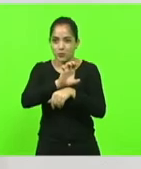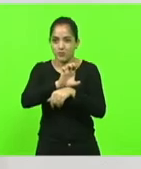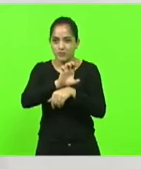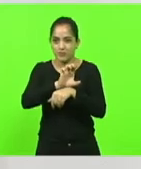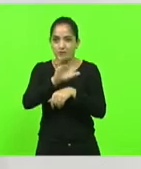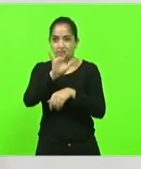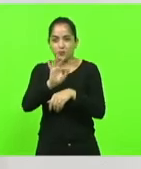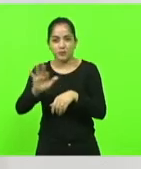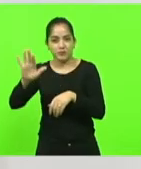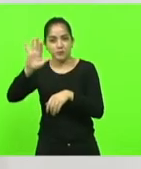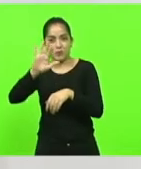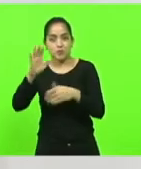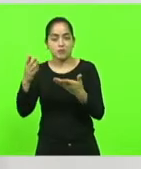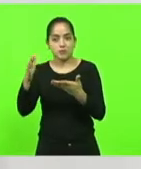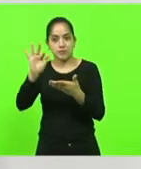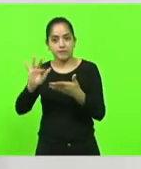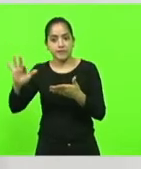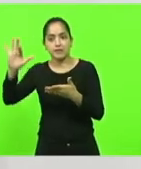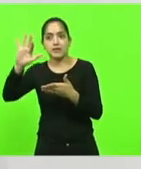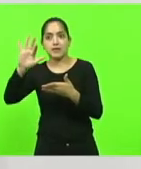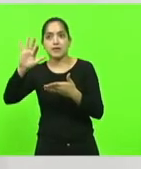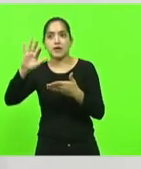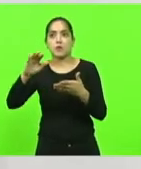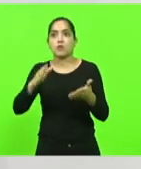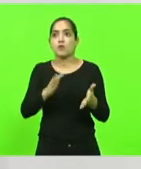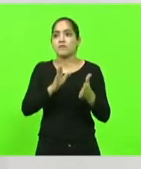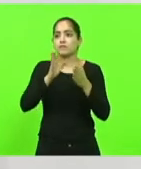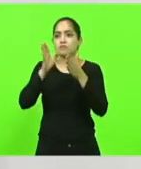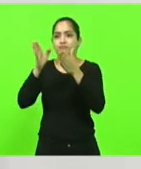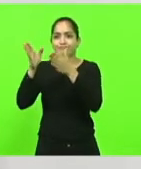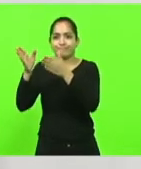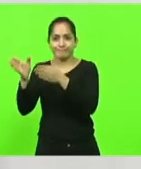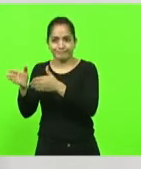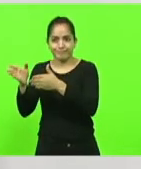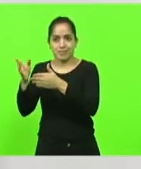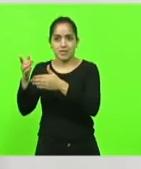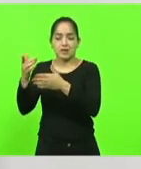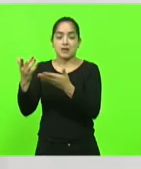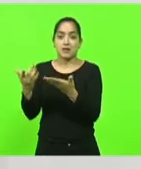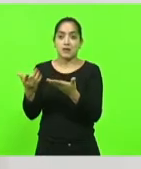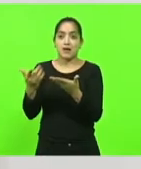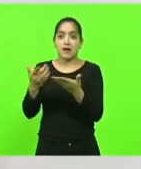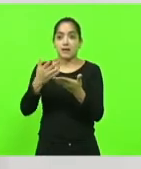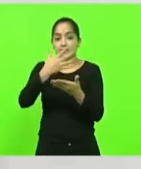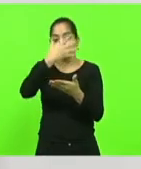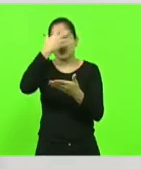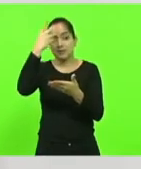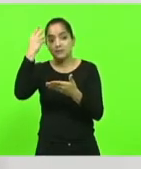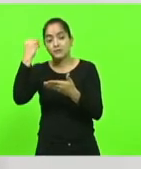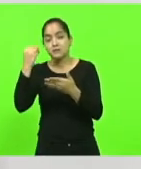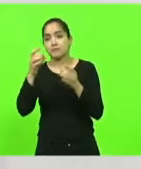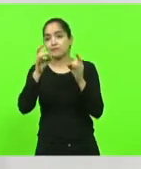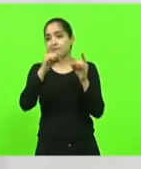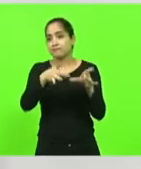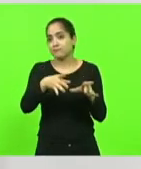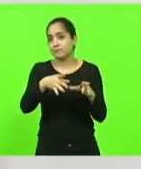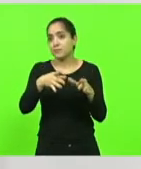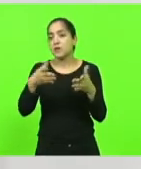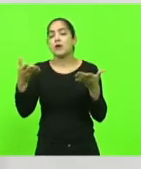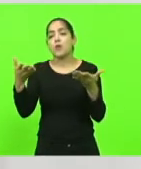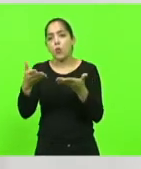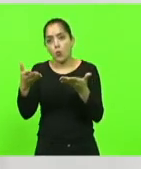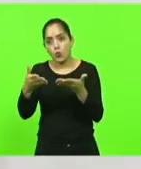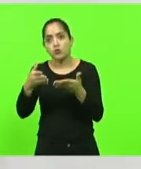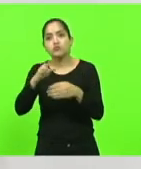toda a atenção ia para o porto de Santos, e aquele porto ficou esquecido, o terminal pesqueiro. Uma vez estadualizado, então, está aqui, local,